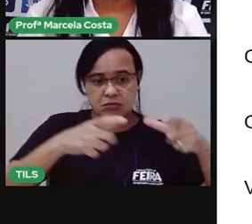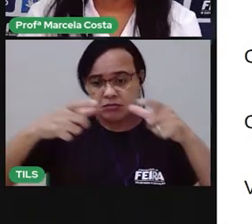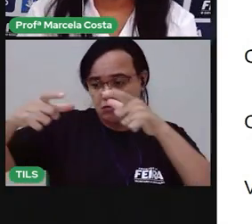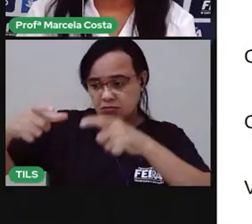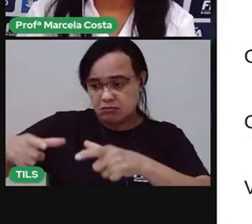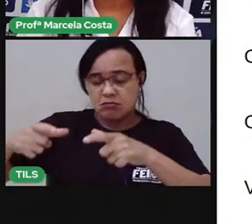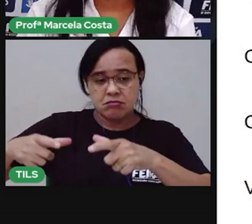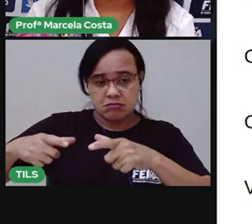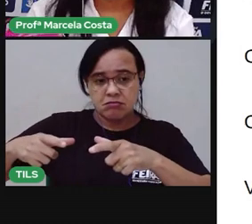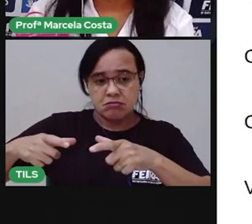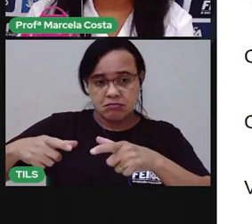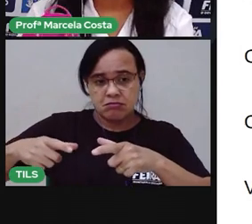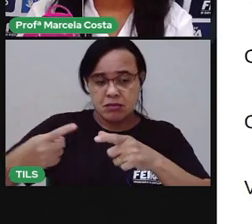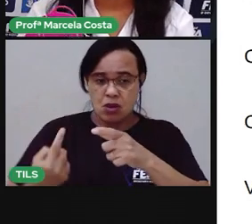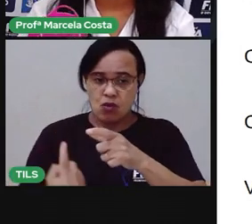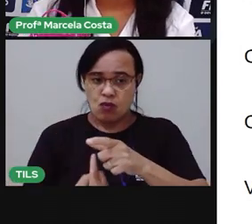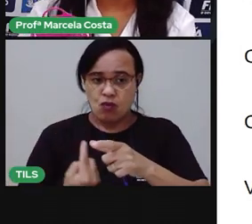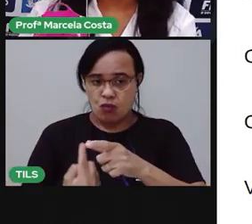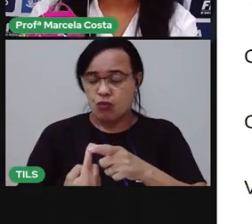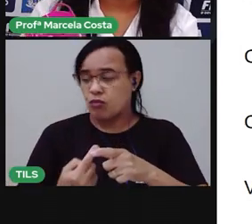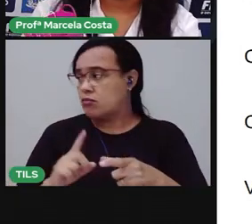esse baldezinho aqui,